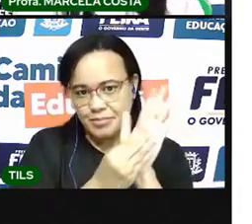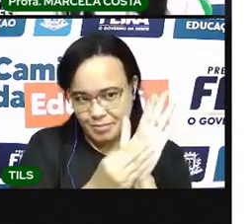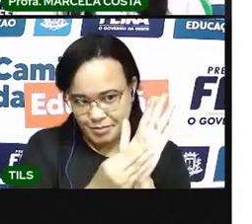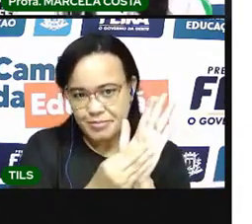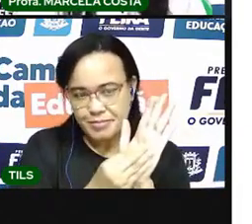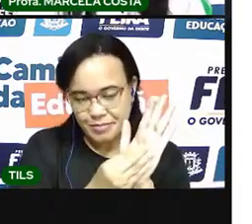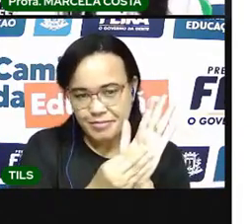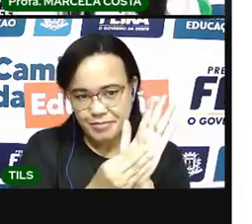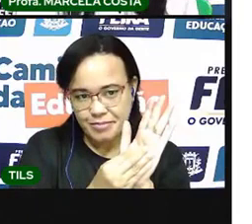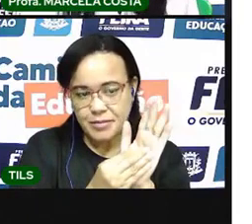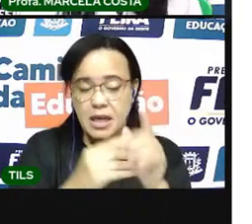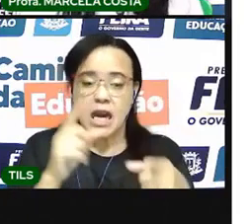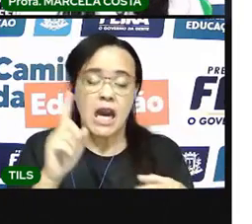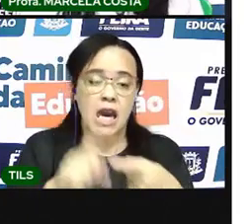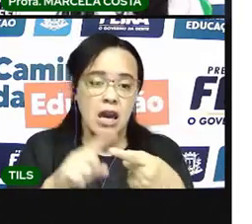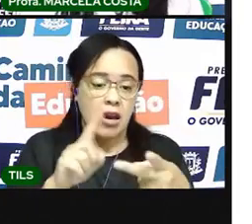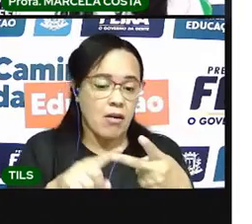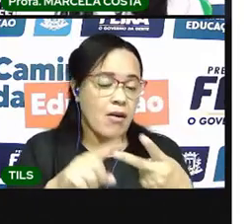Vamos ver outro exemplo.